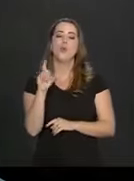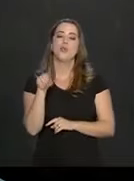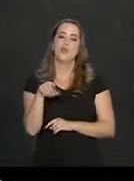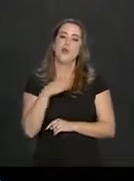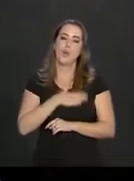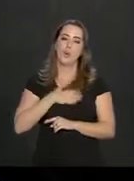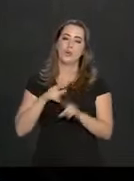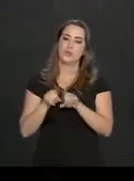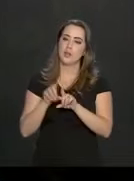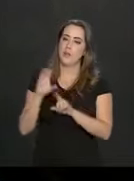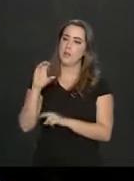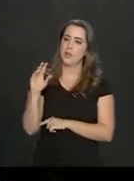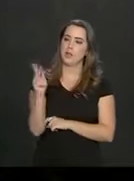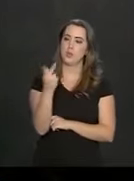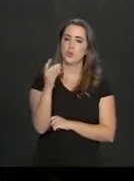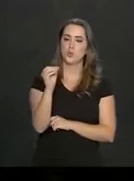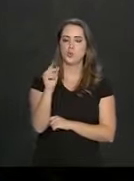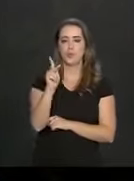seu momento.